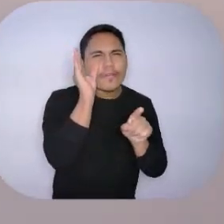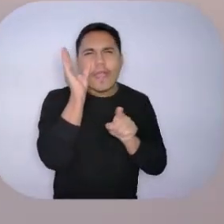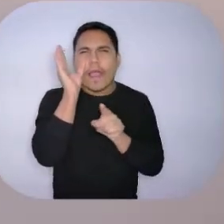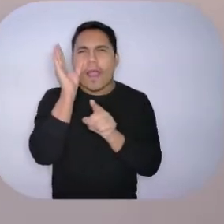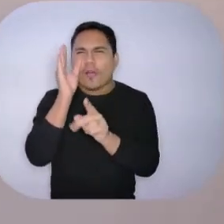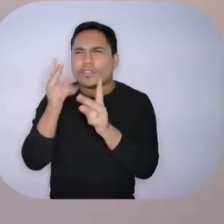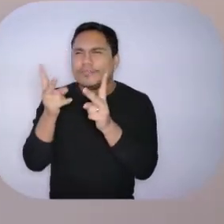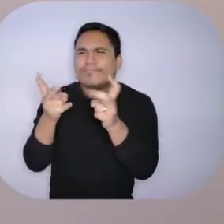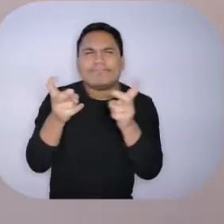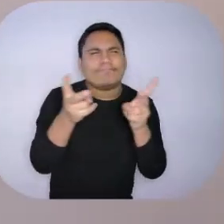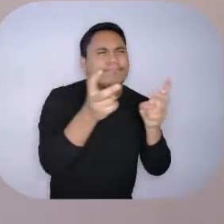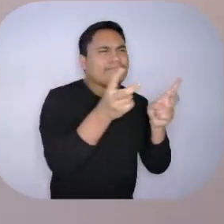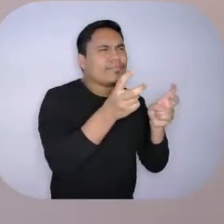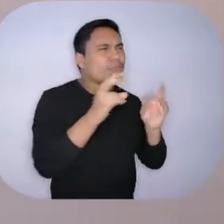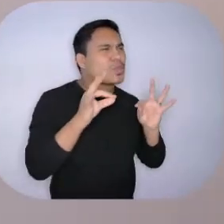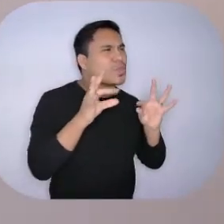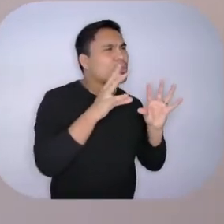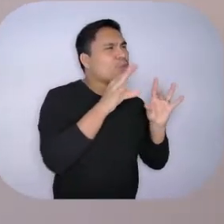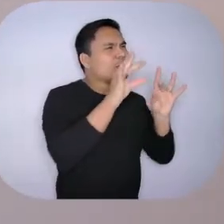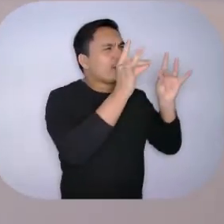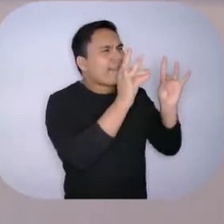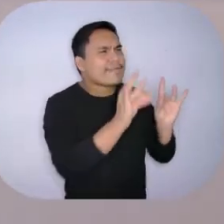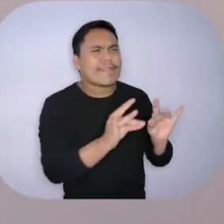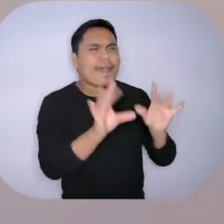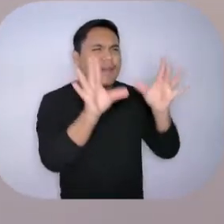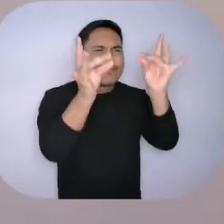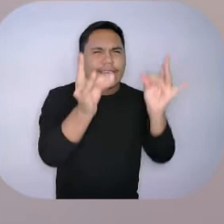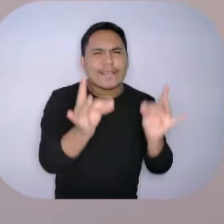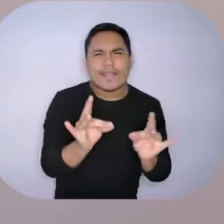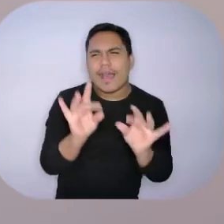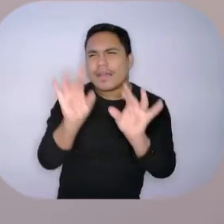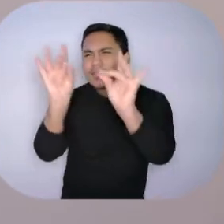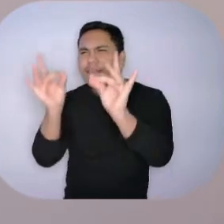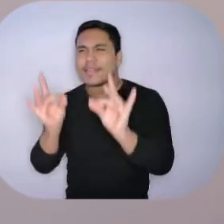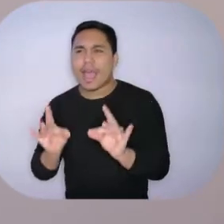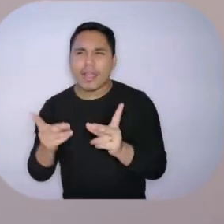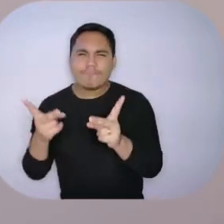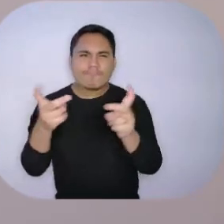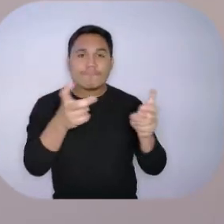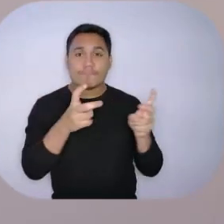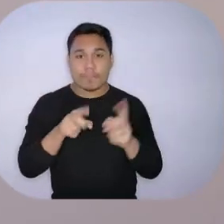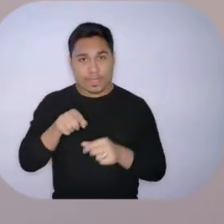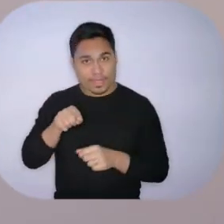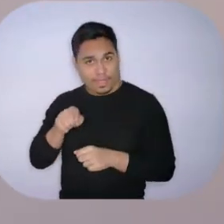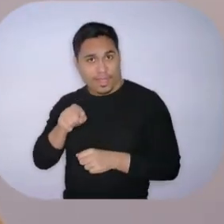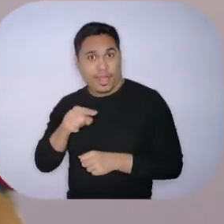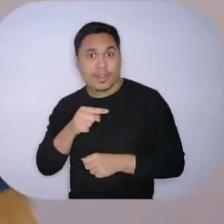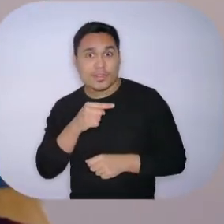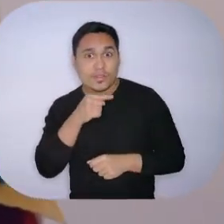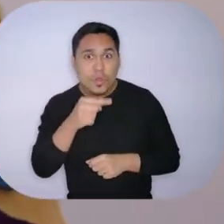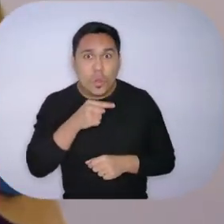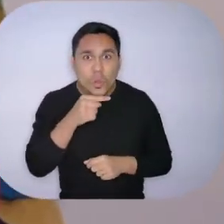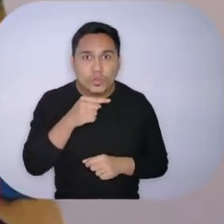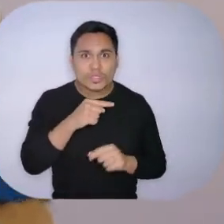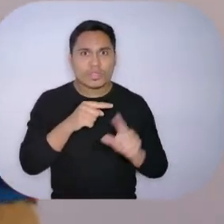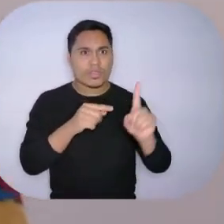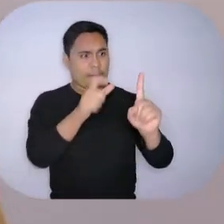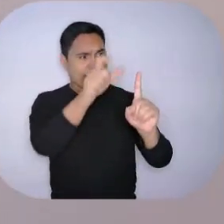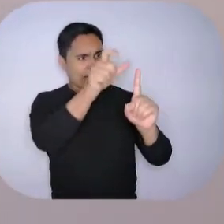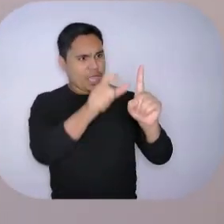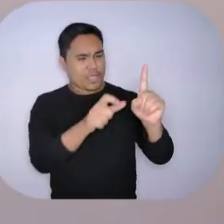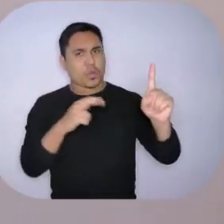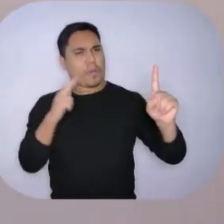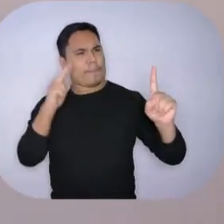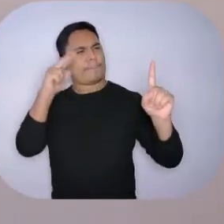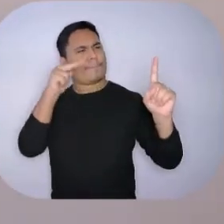observar tudo nos mínimos detalhes. Anitta não conseguia pintar as pessoas ou desenhá-las